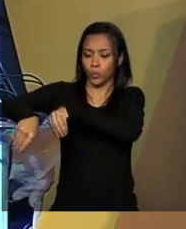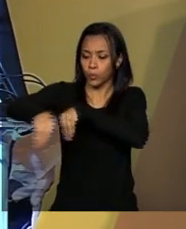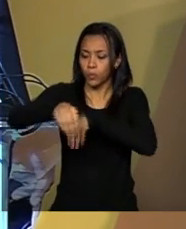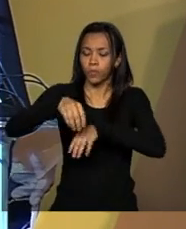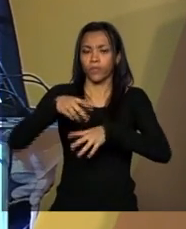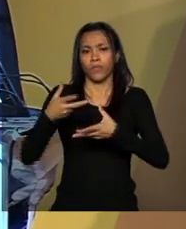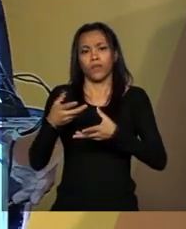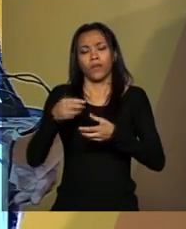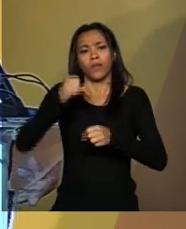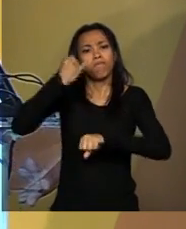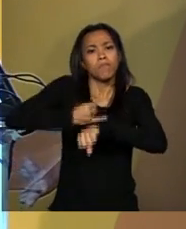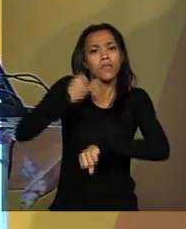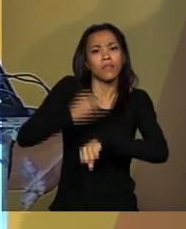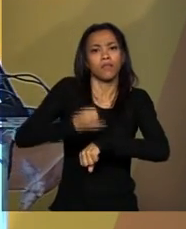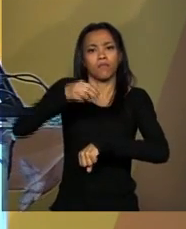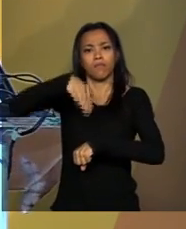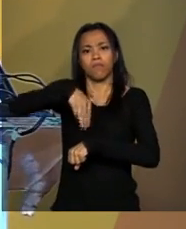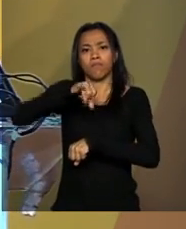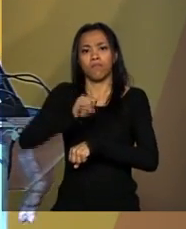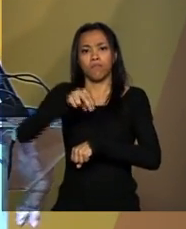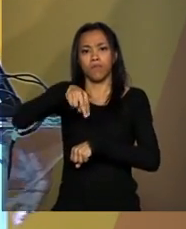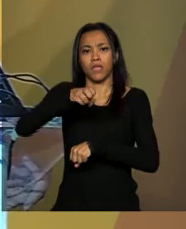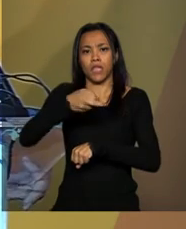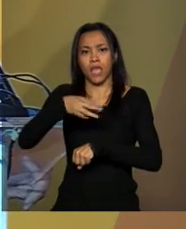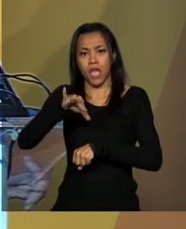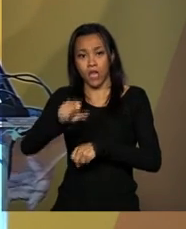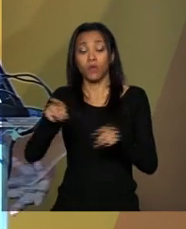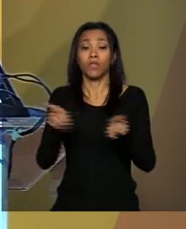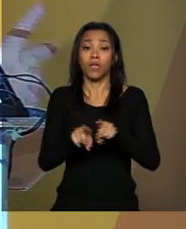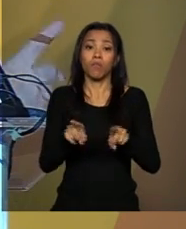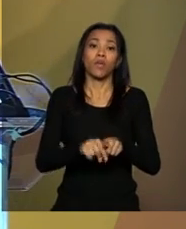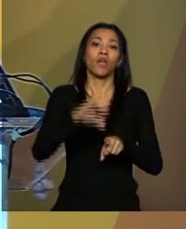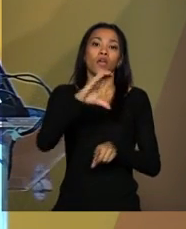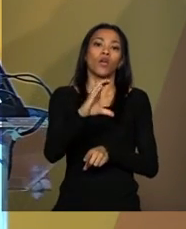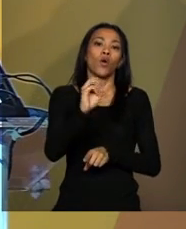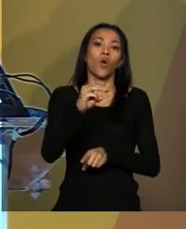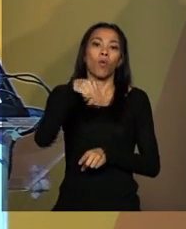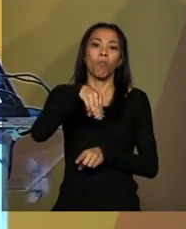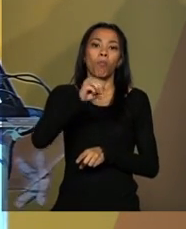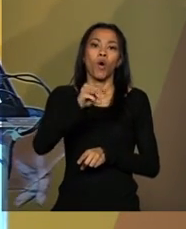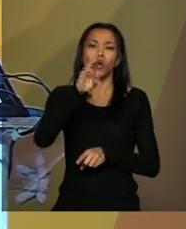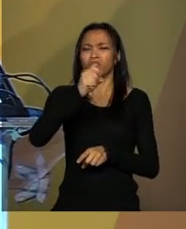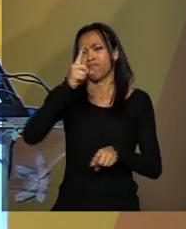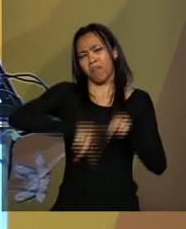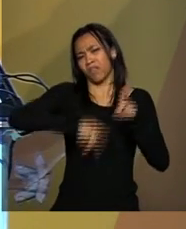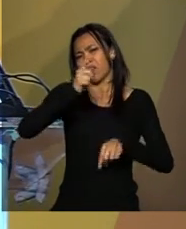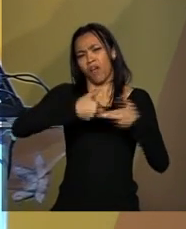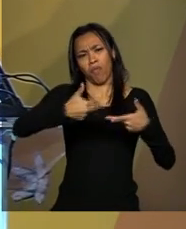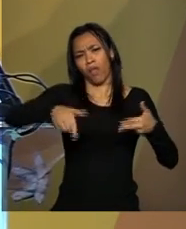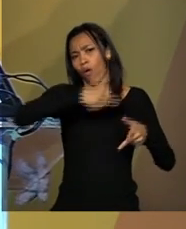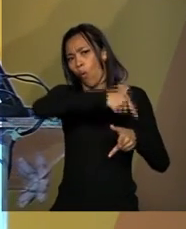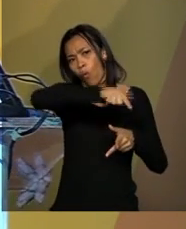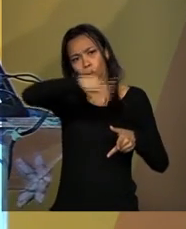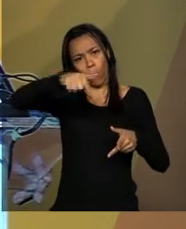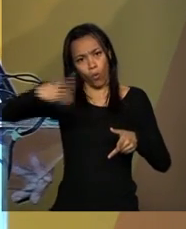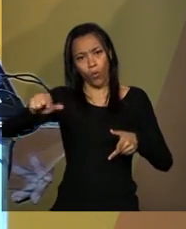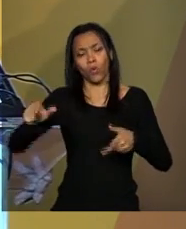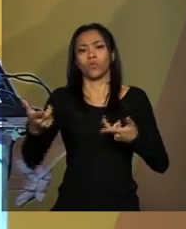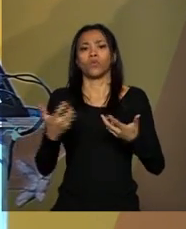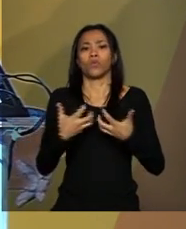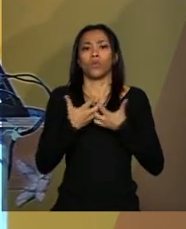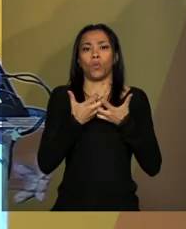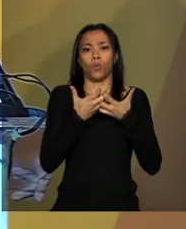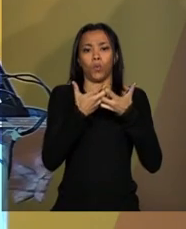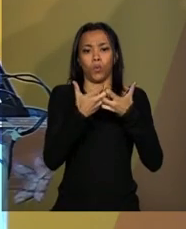de minérios e também de commodities, outras commodities e também de manufaturados aos